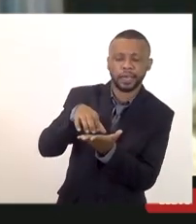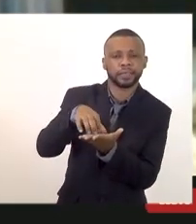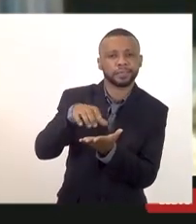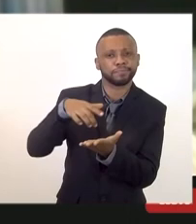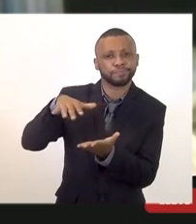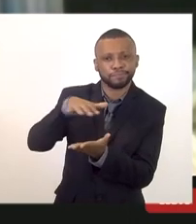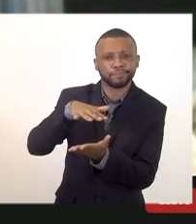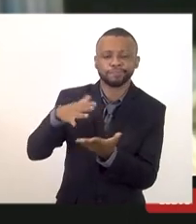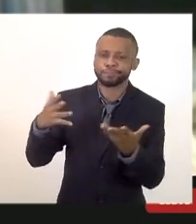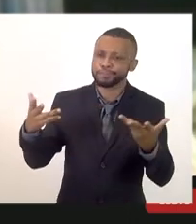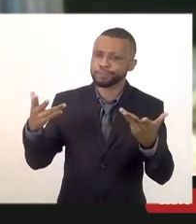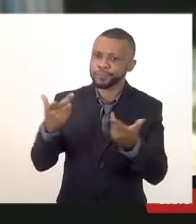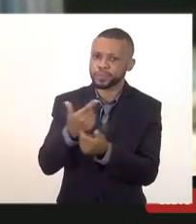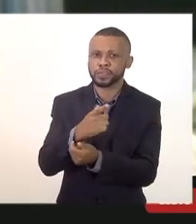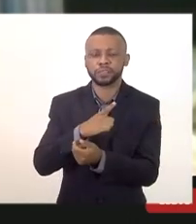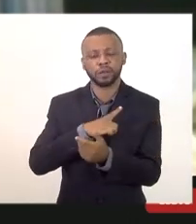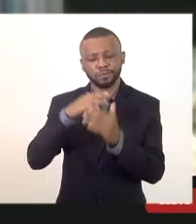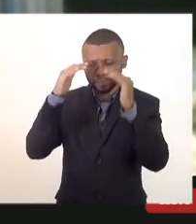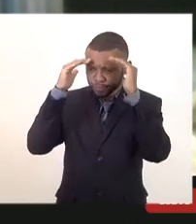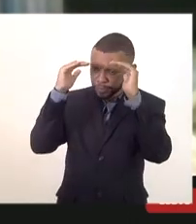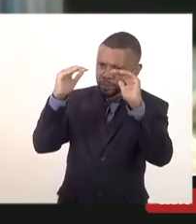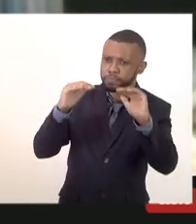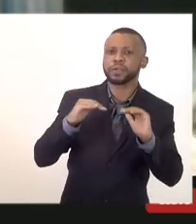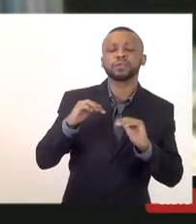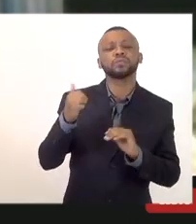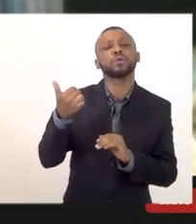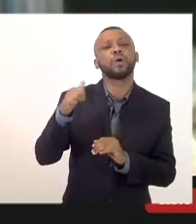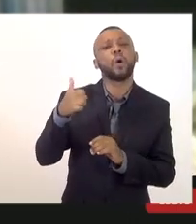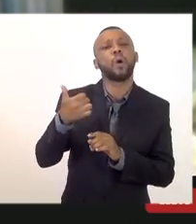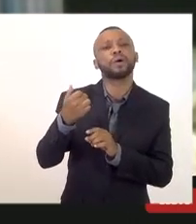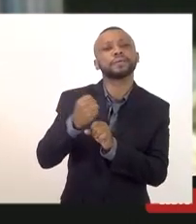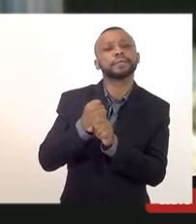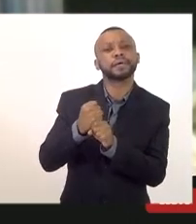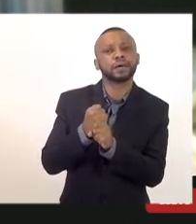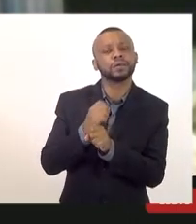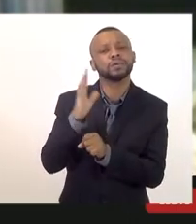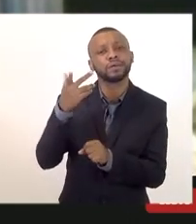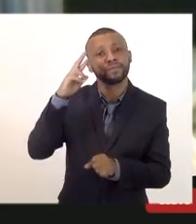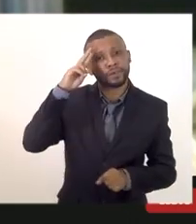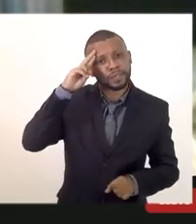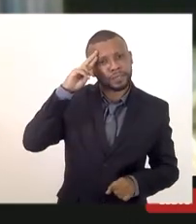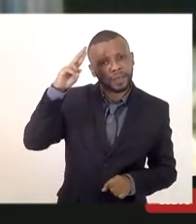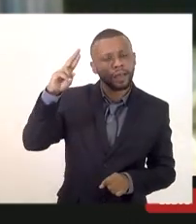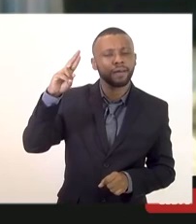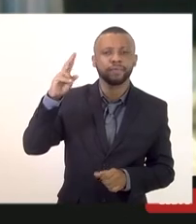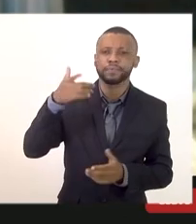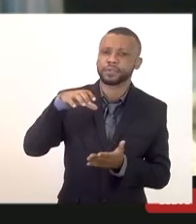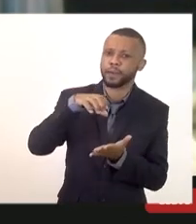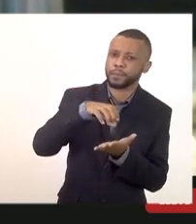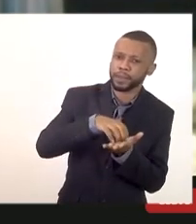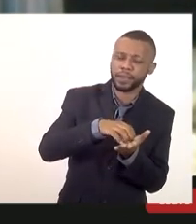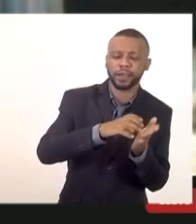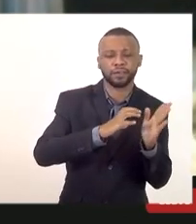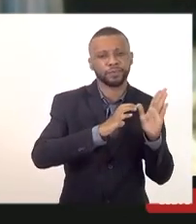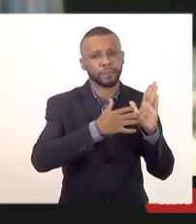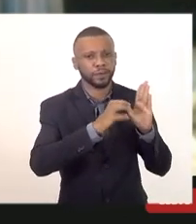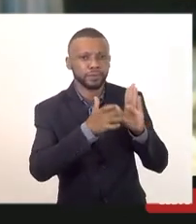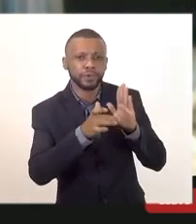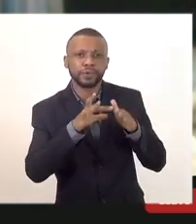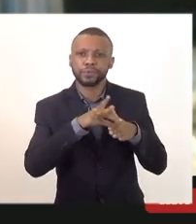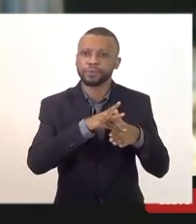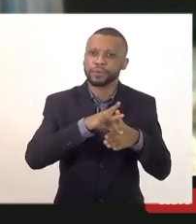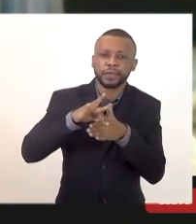que eu passei durante 11 anos da minha vida fui chefe de gabinete de liderança de partido fui chefe de gabinete de